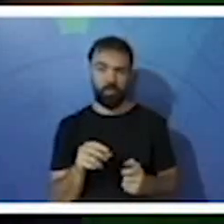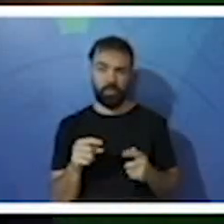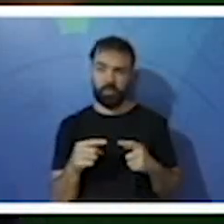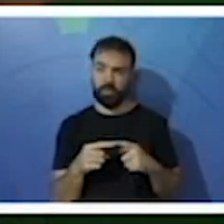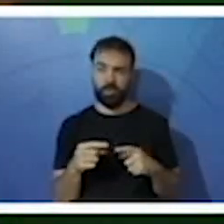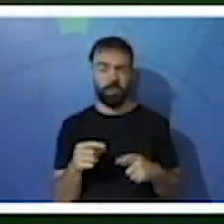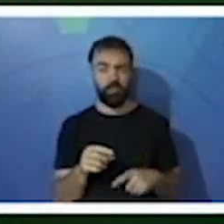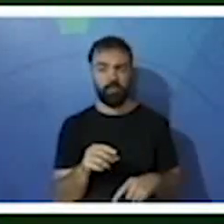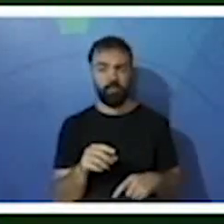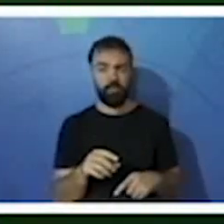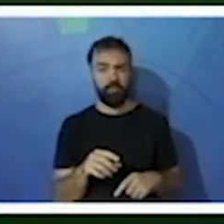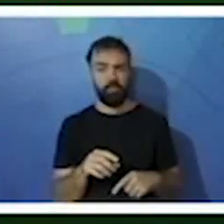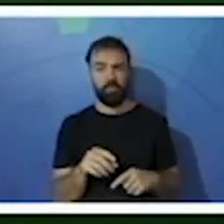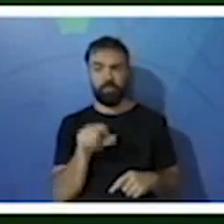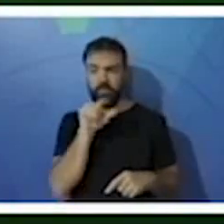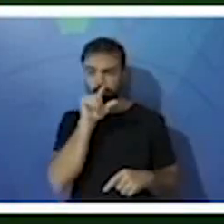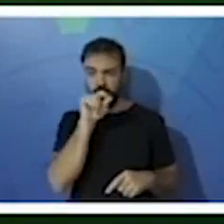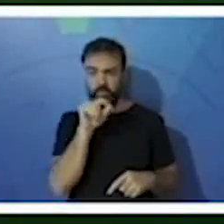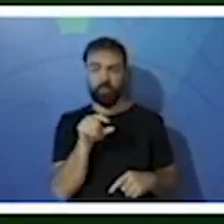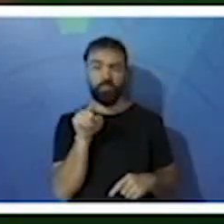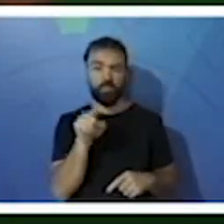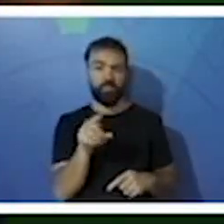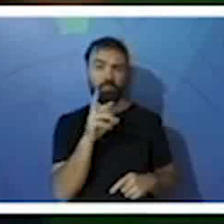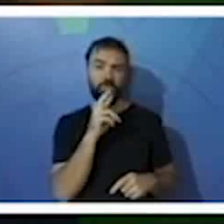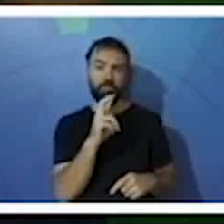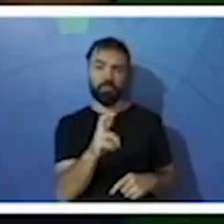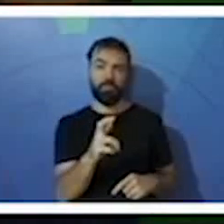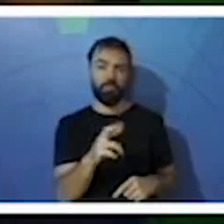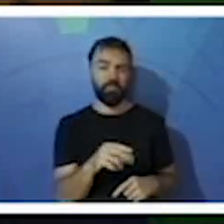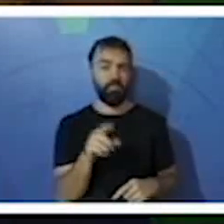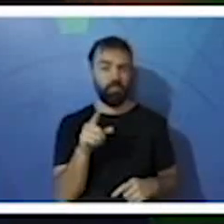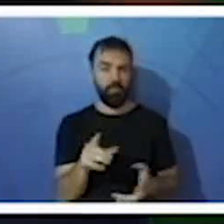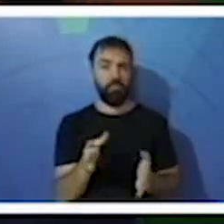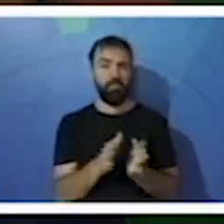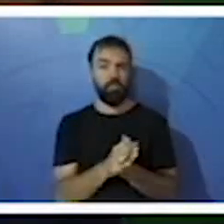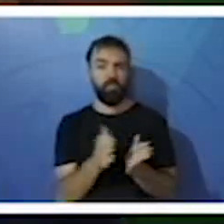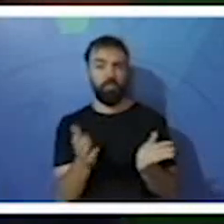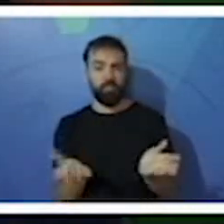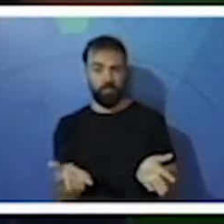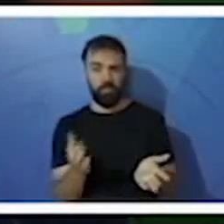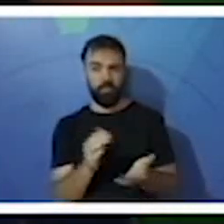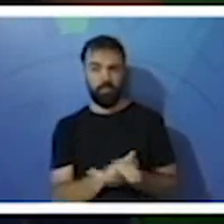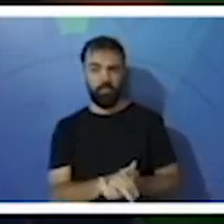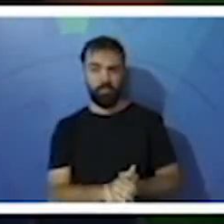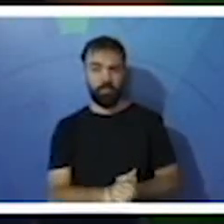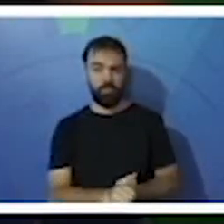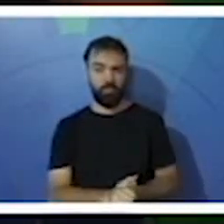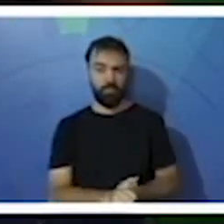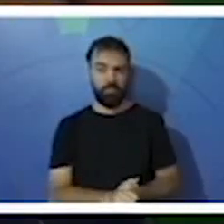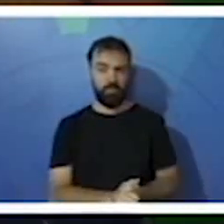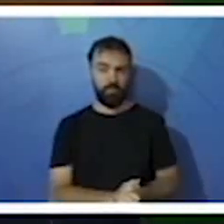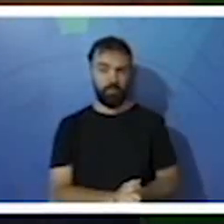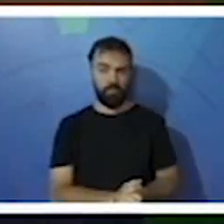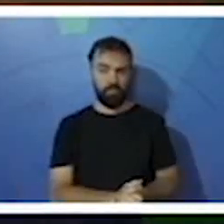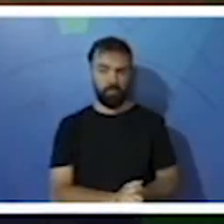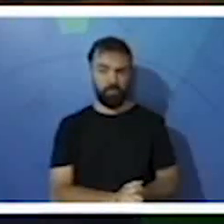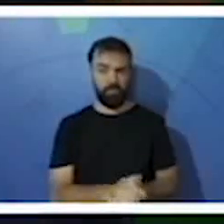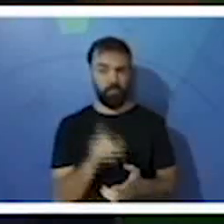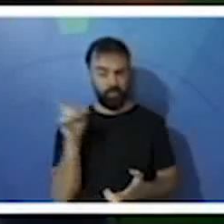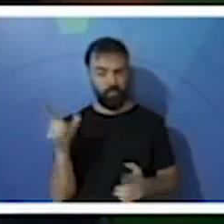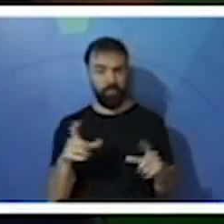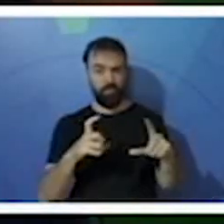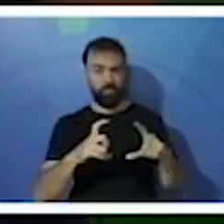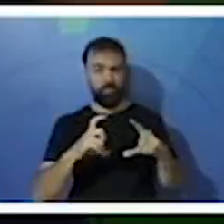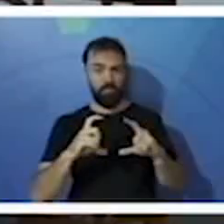estudamos hoje. Vocês vão responder no caderno de vocês, ok? Crianças, não tem